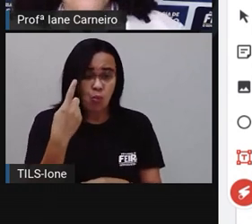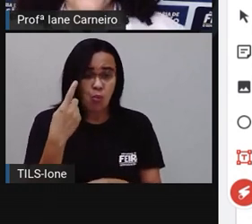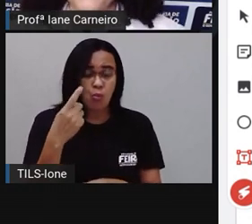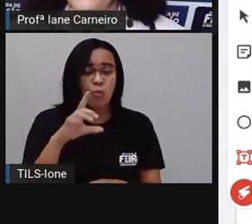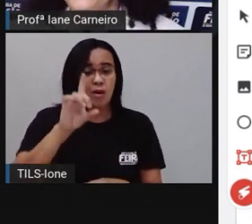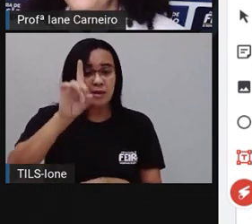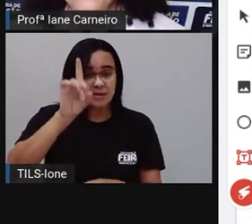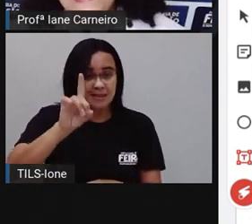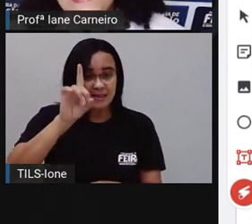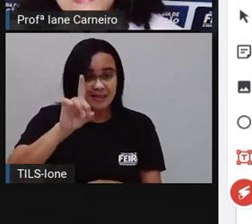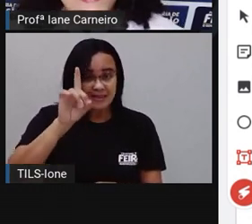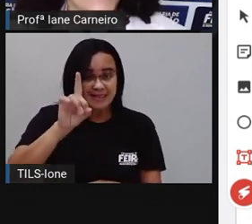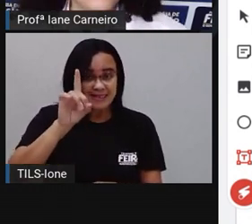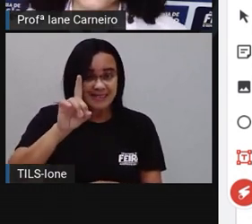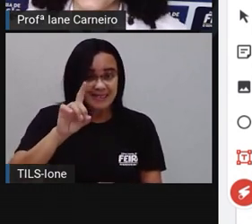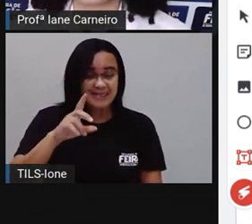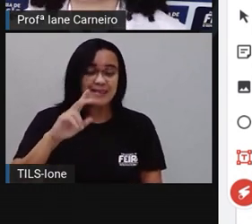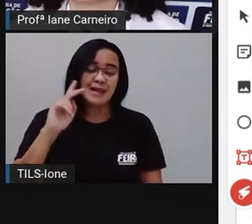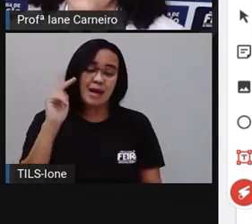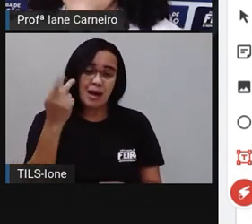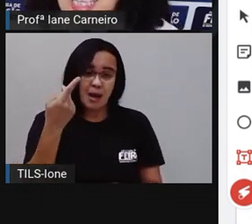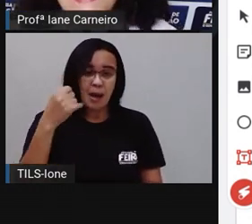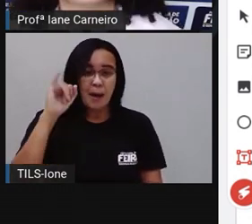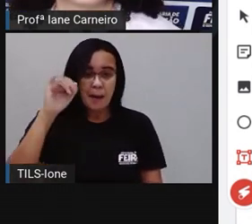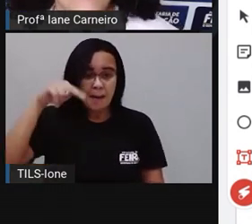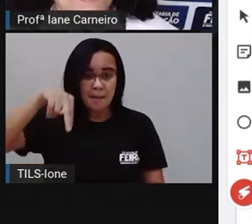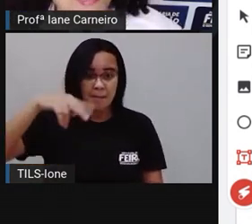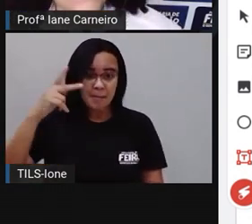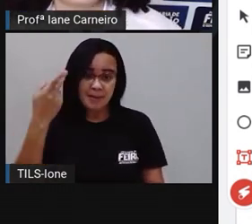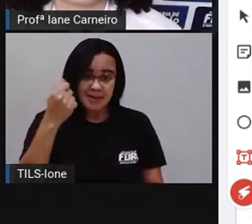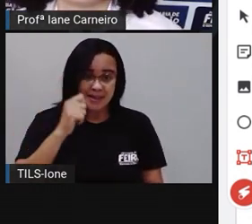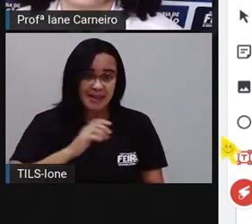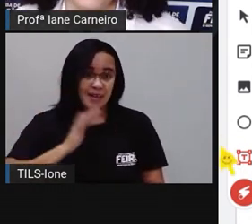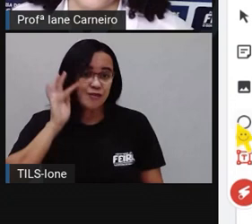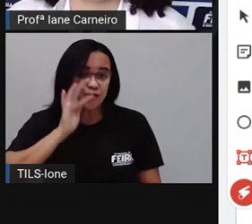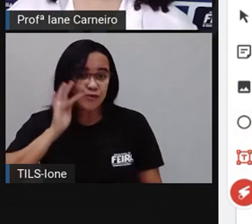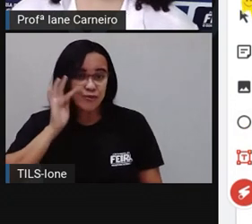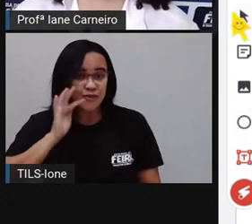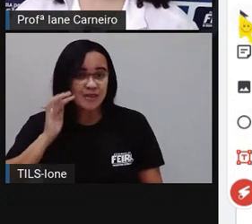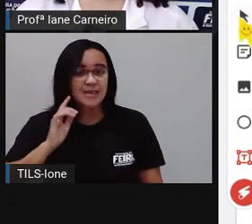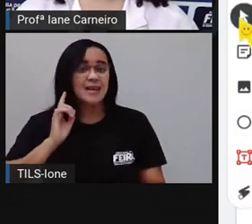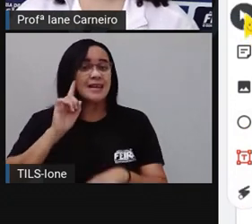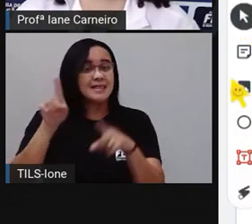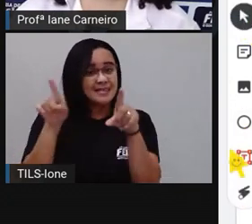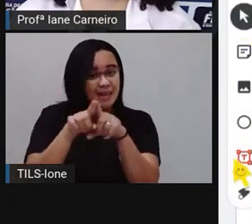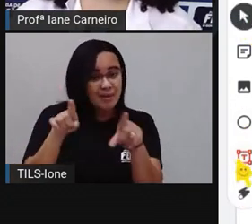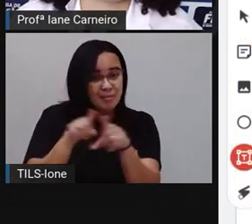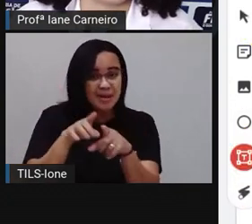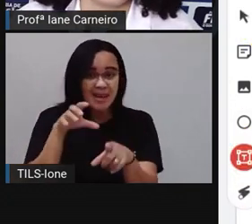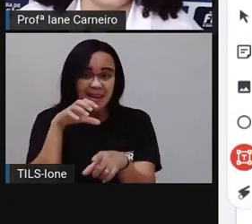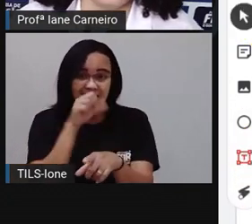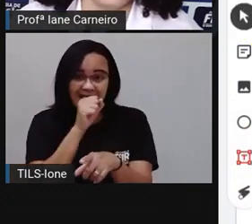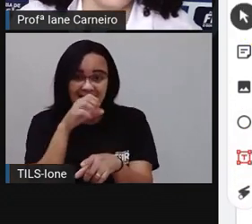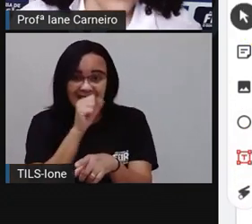Eita, Proiane, uma dezena. Eu sei lá o que é dezena. Sabe sim, a Pro já explicou para você. Ó,